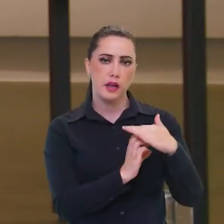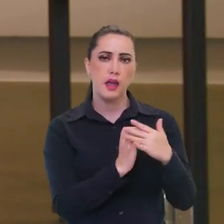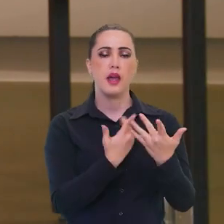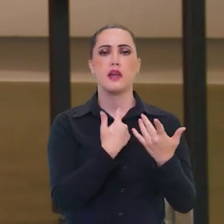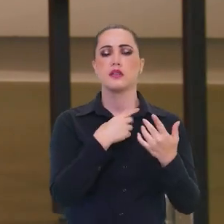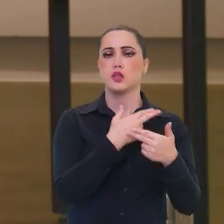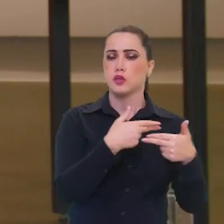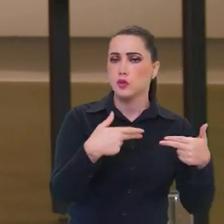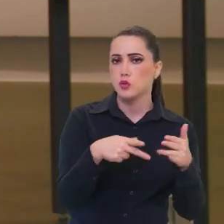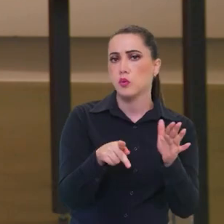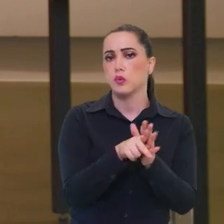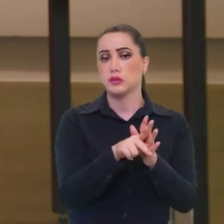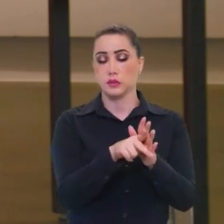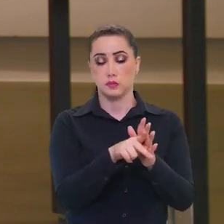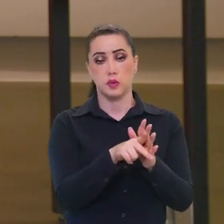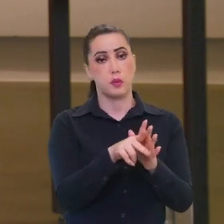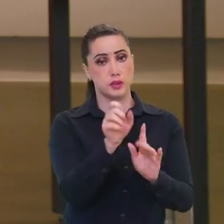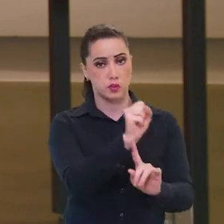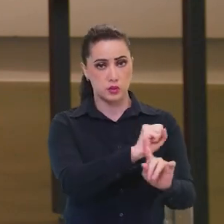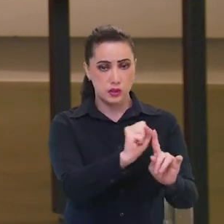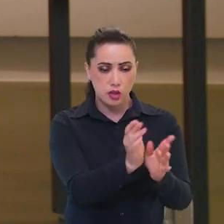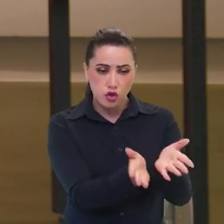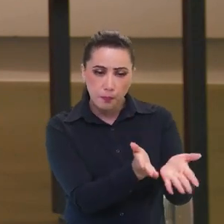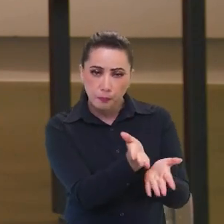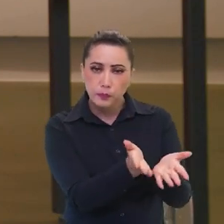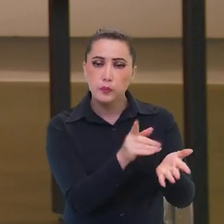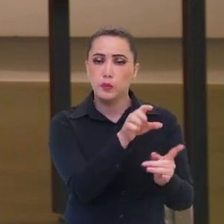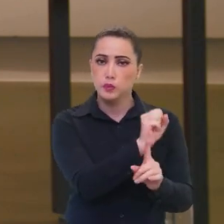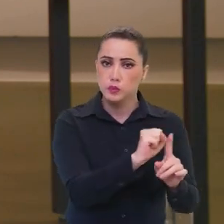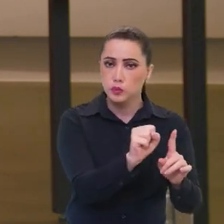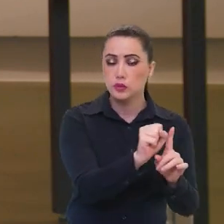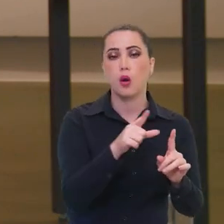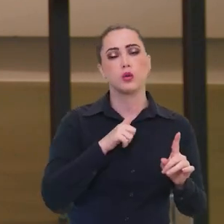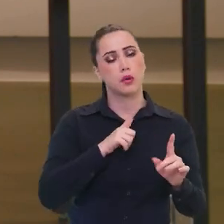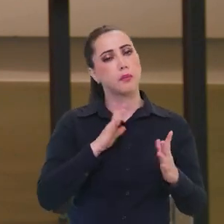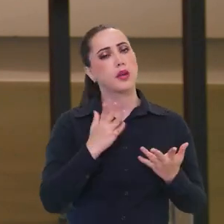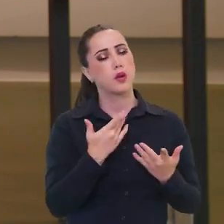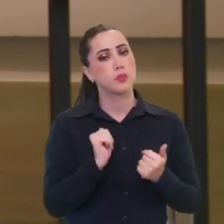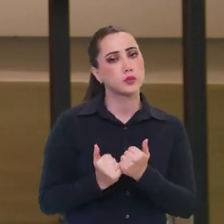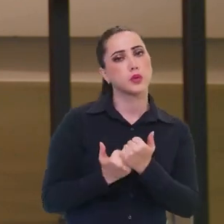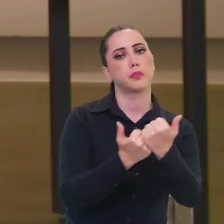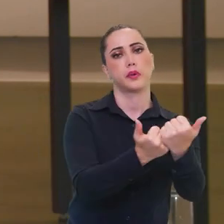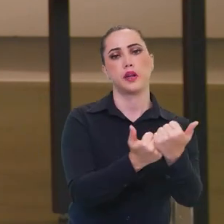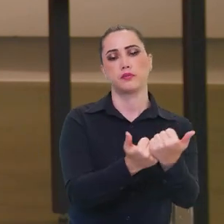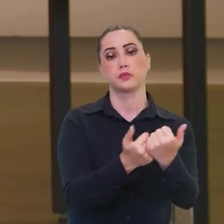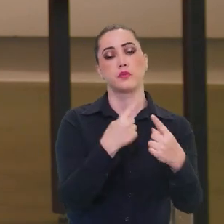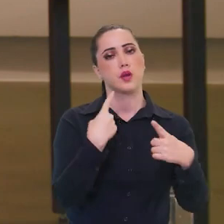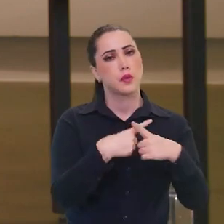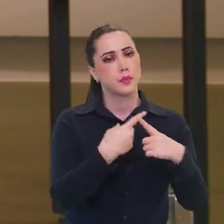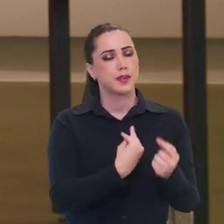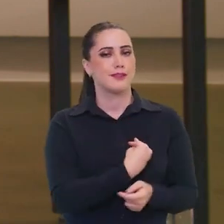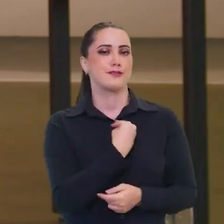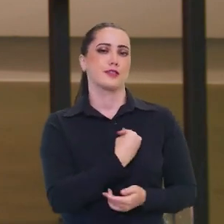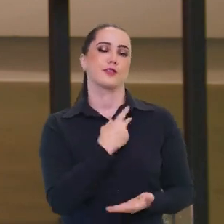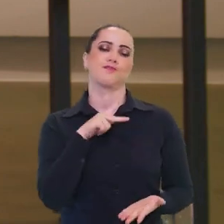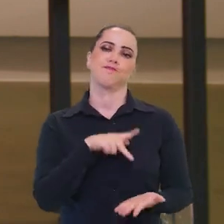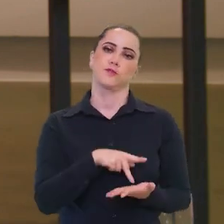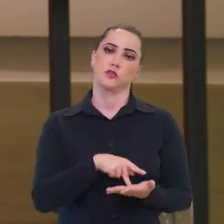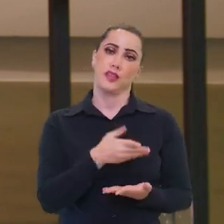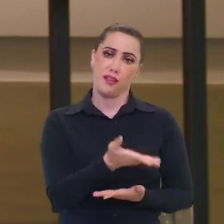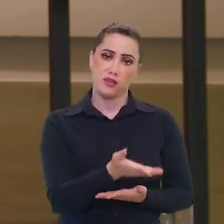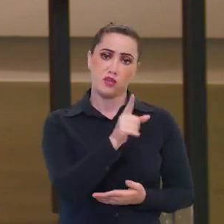ações sociais, poderia a essa contribuição, né? Essa contribuição que eu acho que é importante, porque é a vida real,